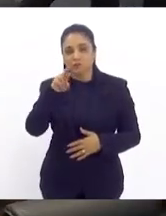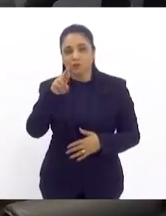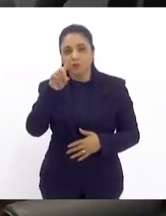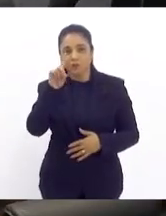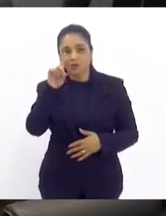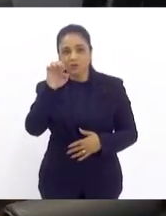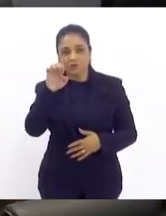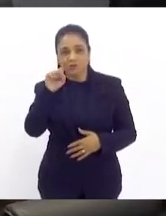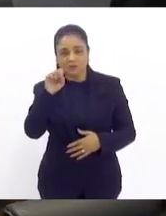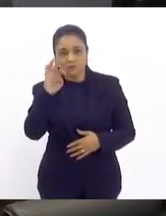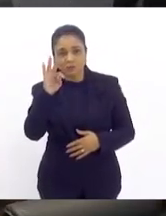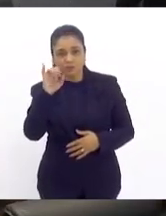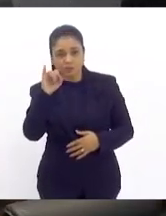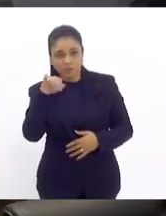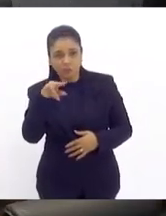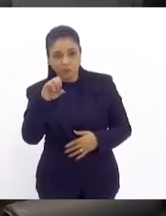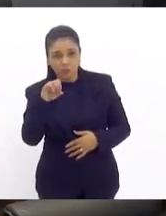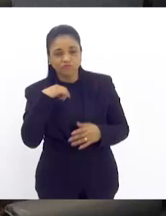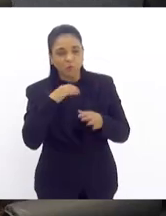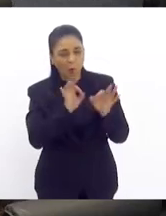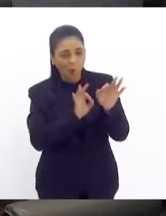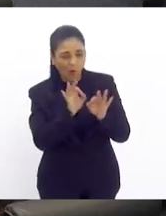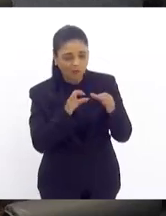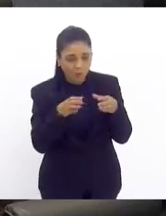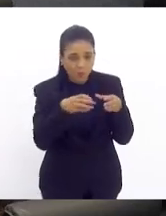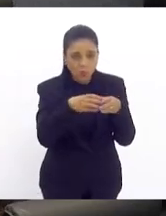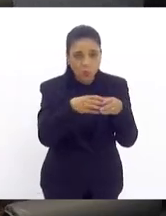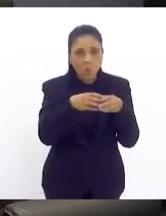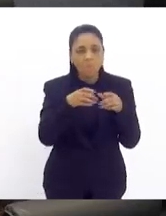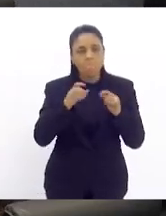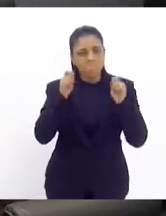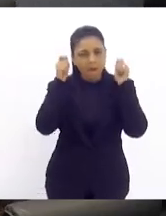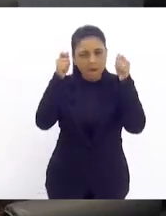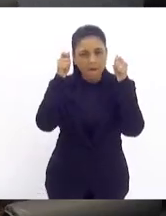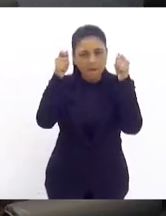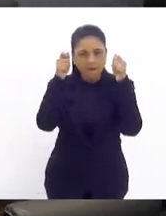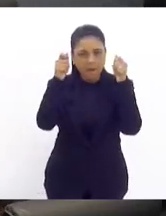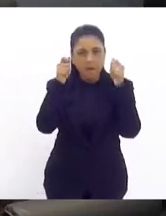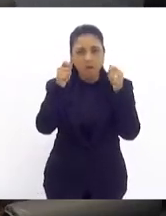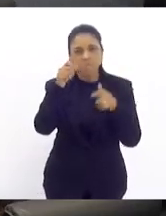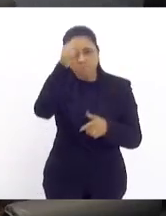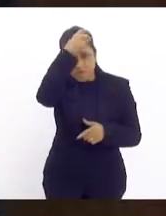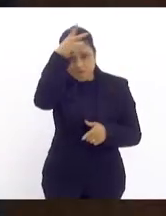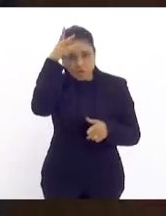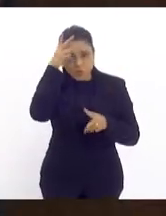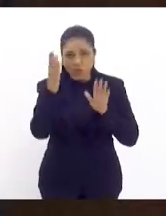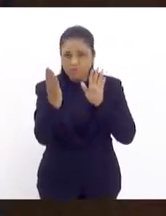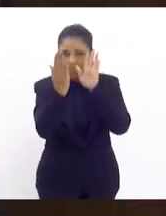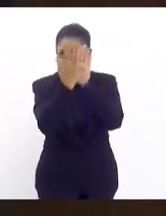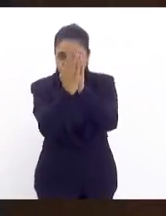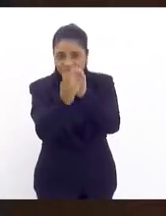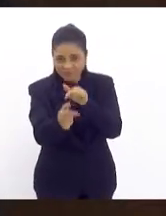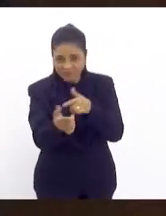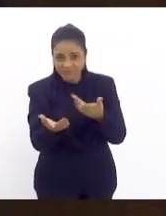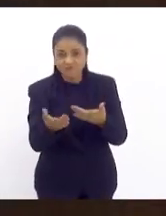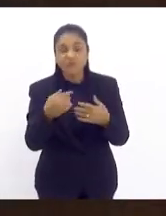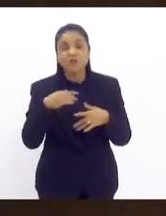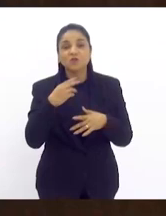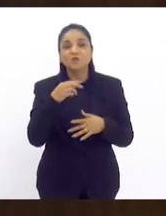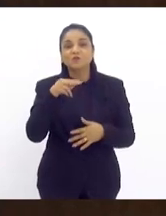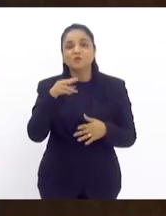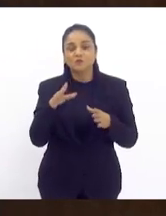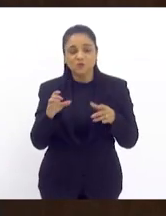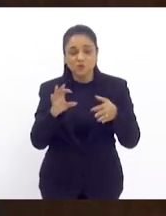organizaram e foram para a porta da prefeitura protestar. Os nordestinos se